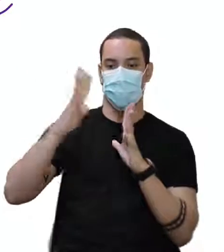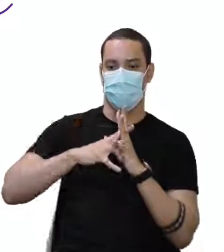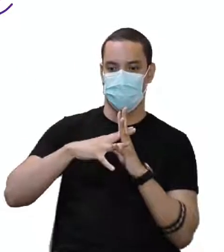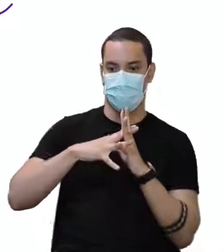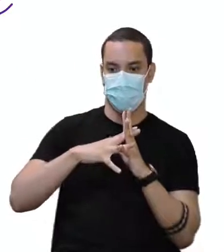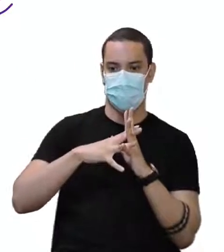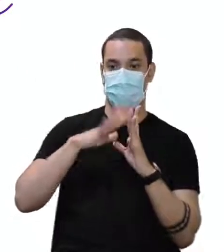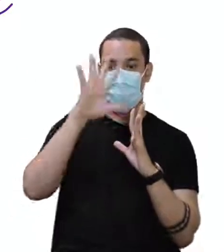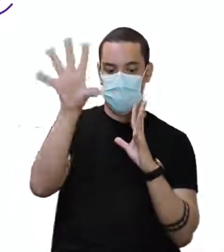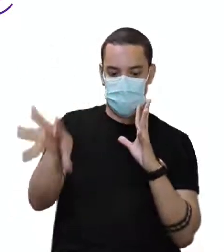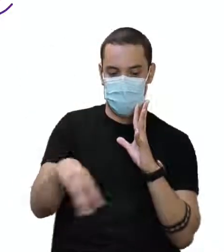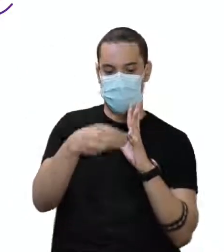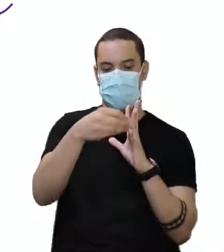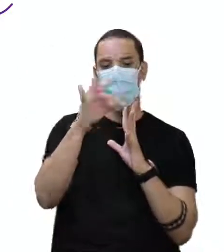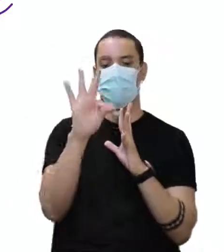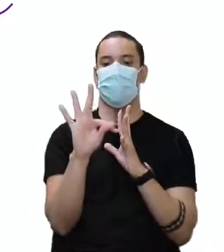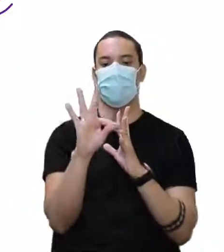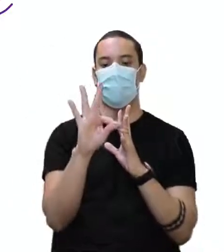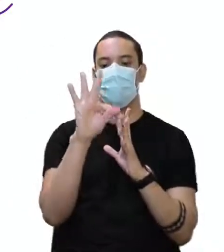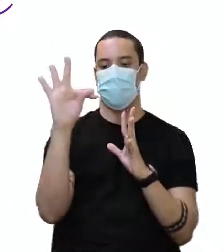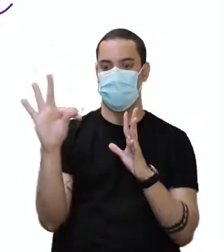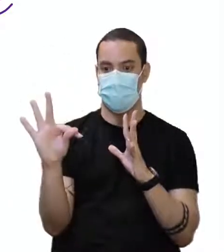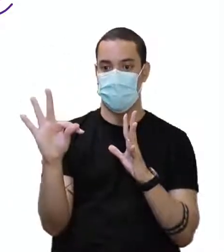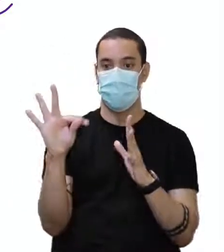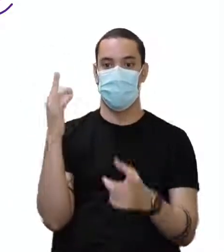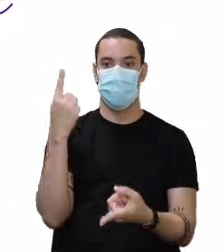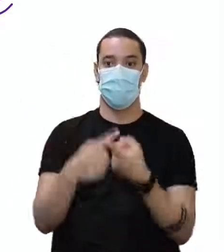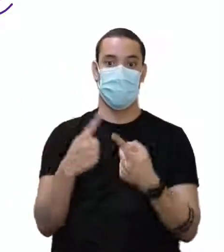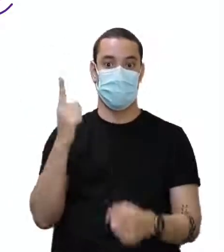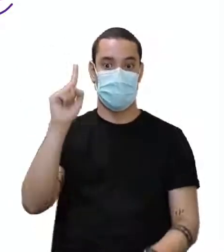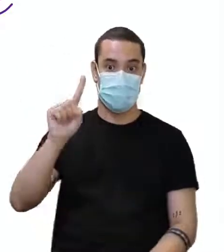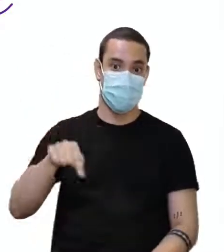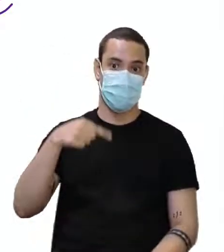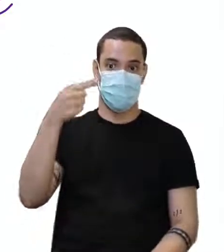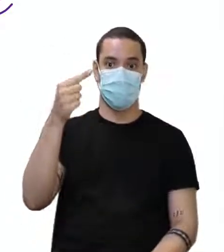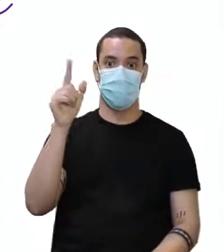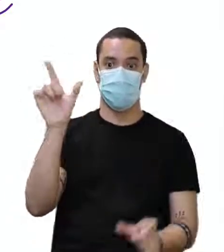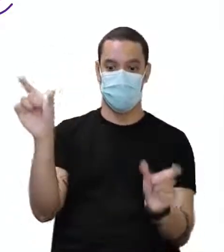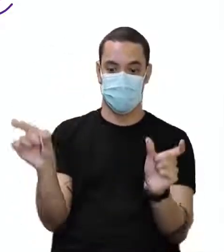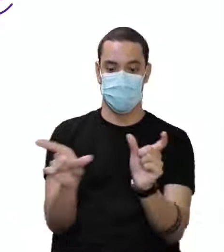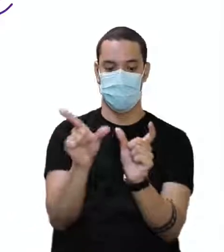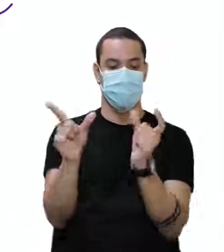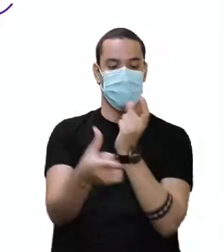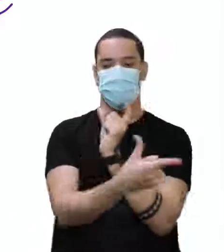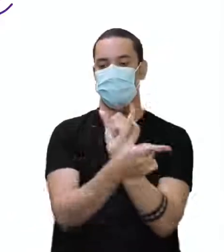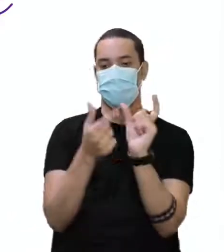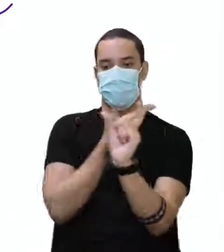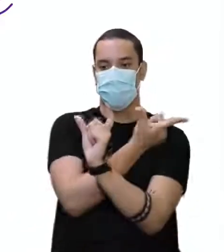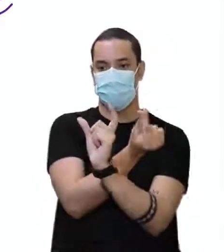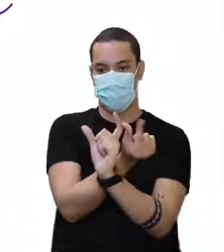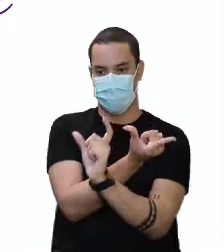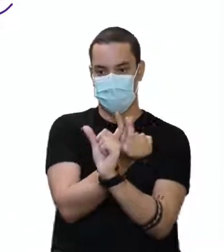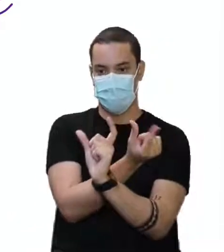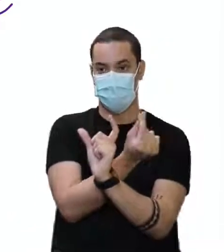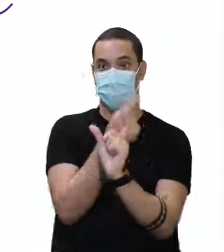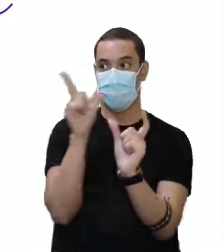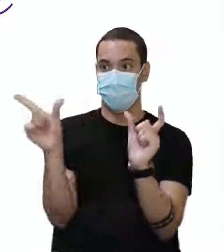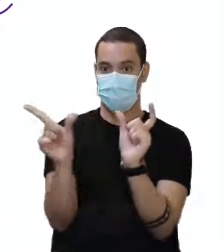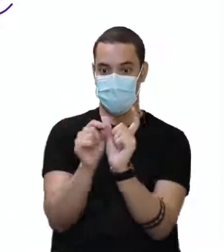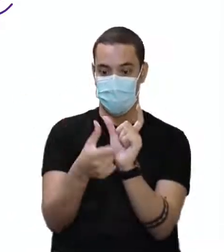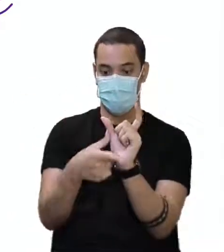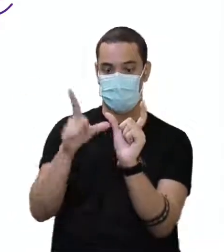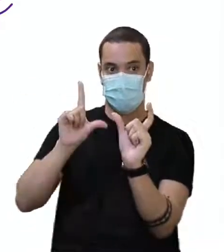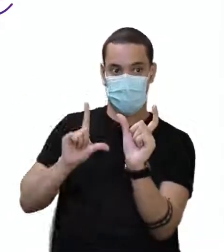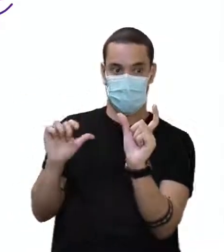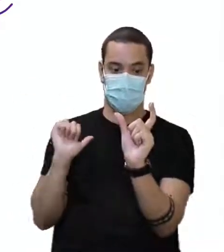Você vai ter que acrescentar mais uma vez essa consoante. Para depois você acrescentar o sufixo ing. A-N